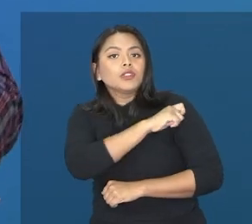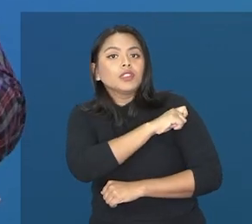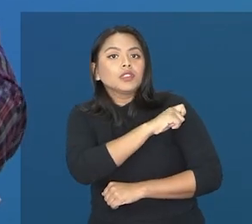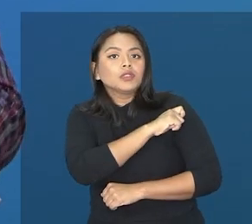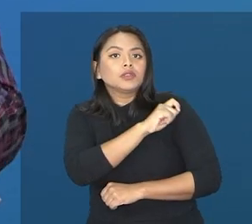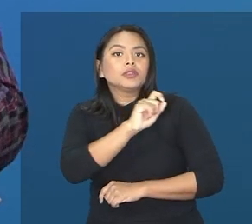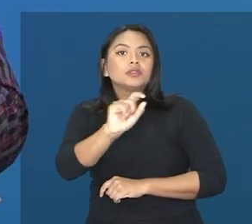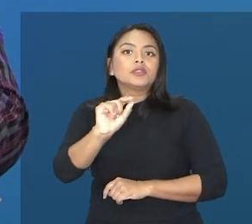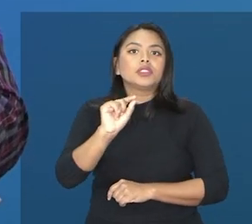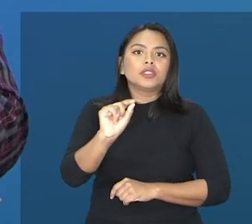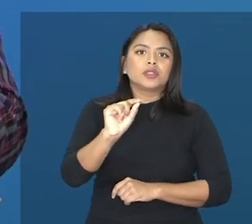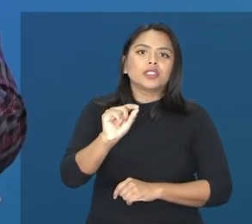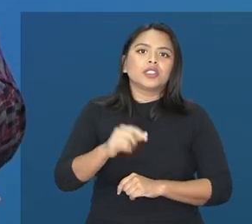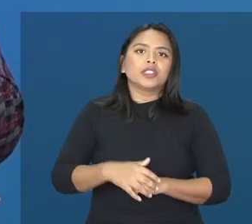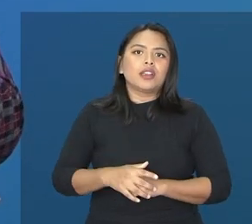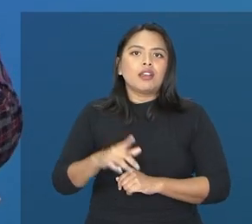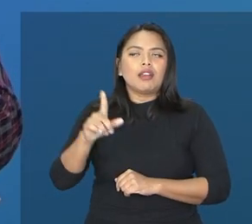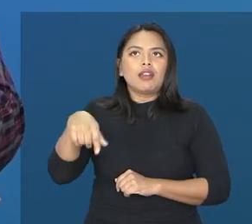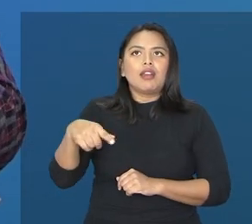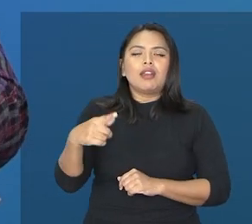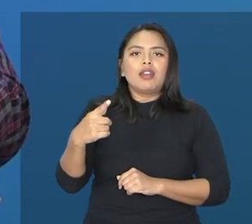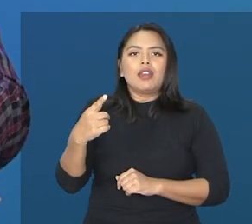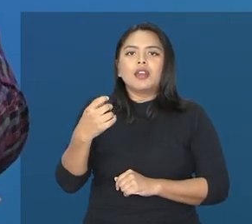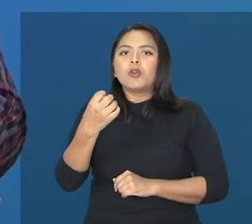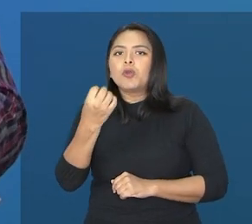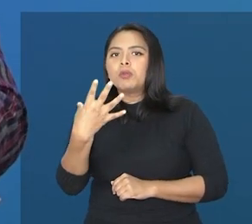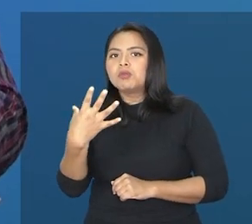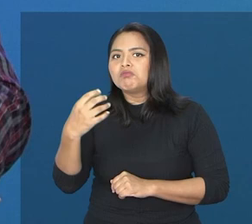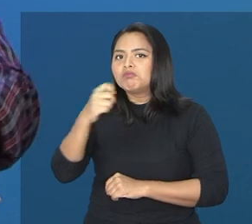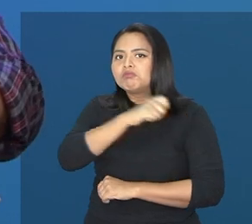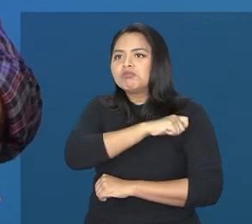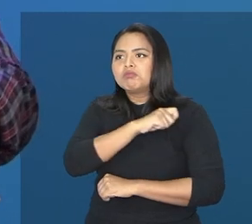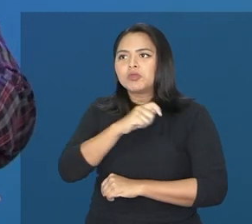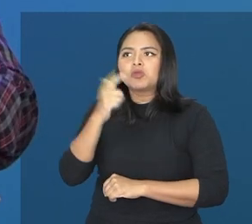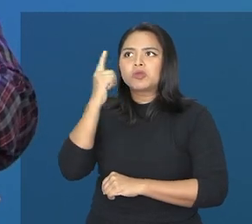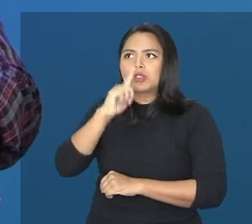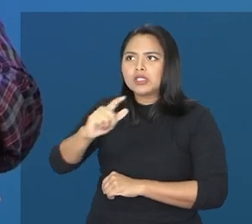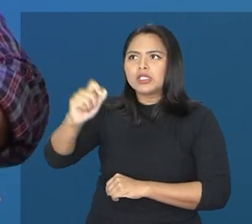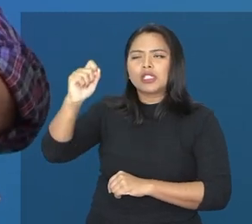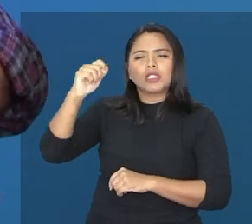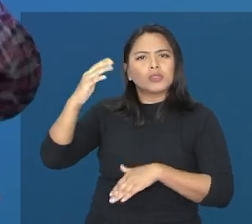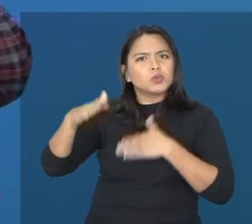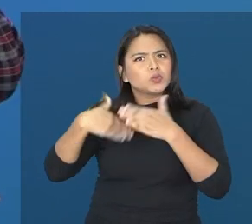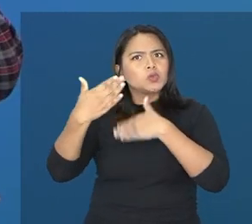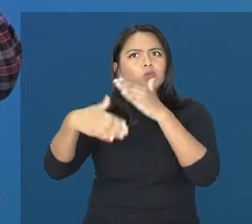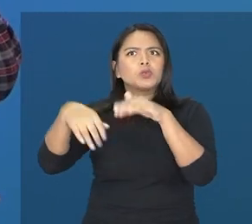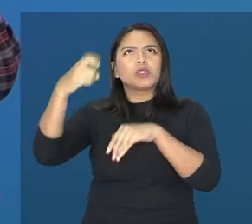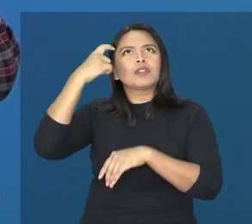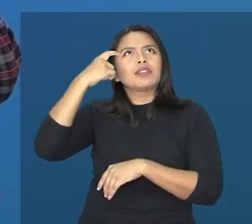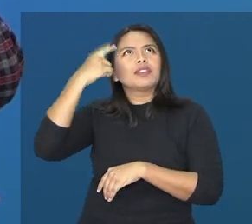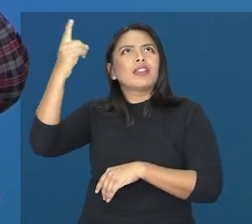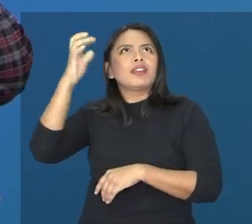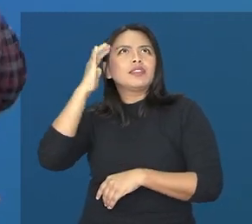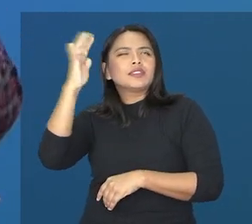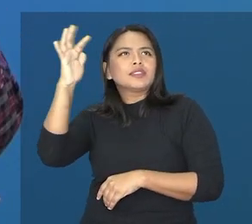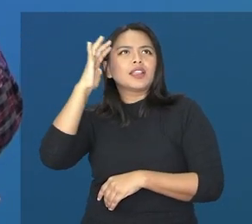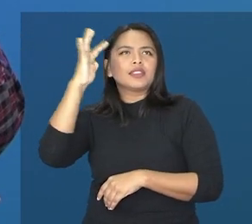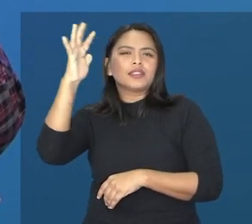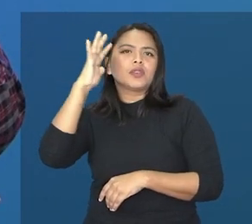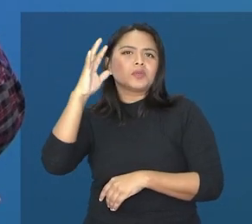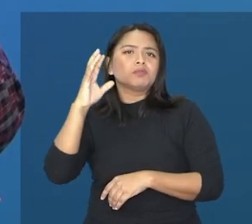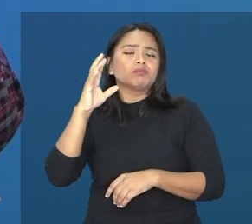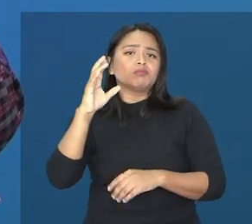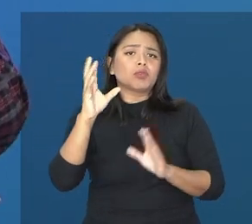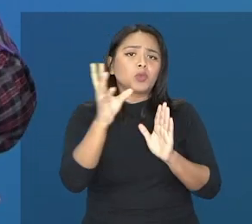que tem o desempenho criativo, produtivo, onde eu posso dizer para ele, vamos, isso tudo que você sabe, todo esse